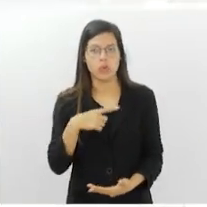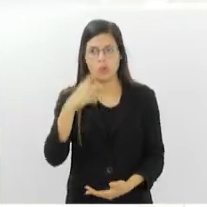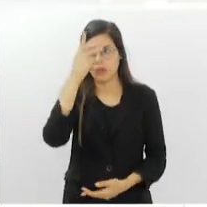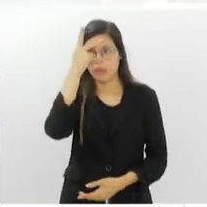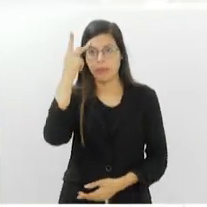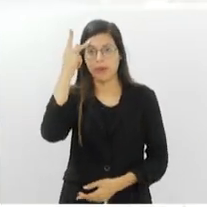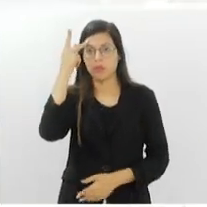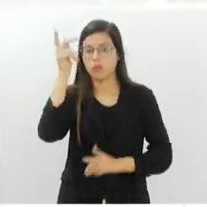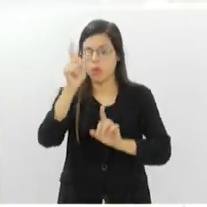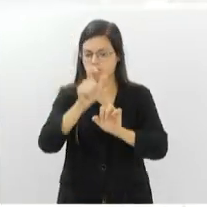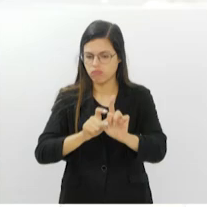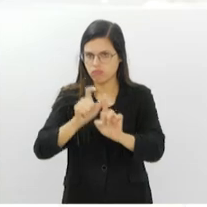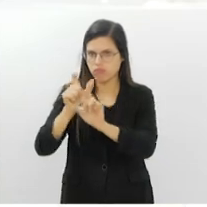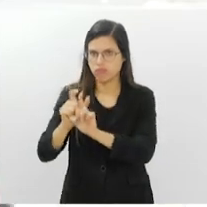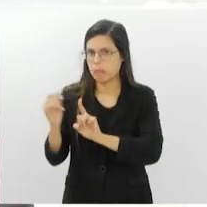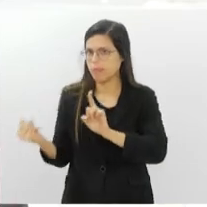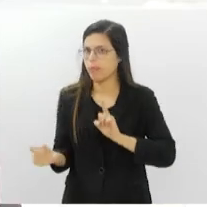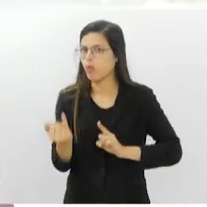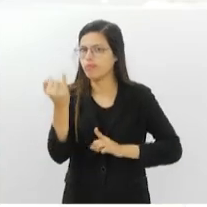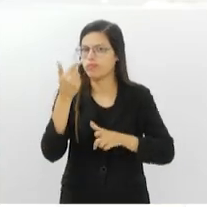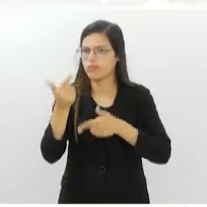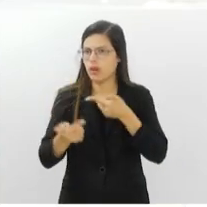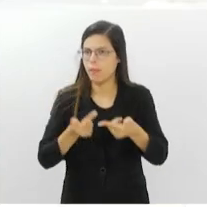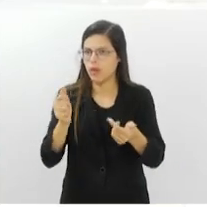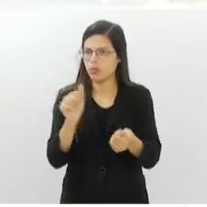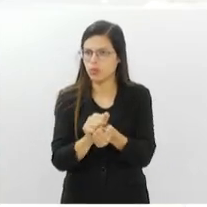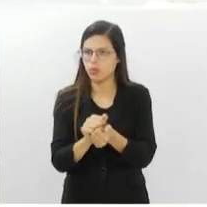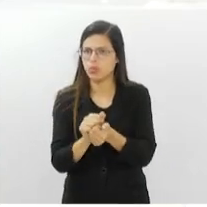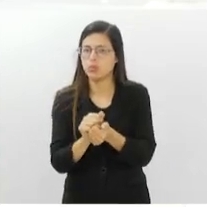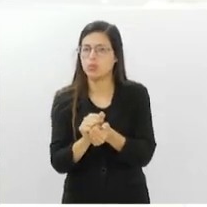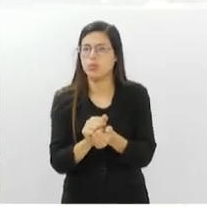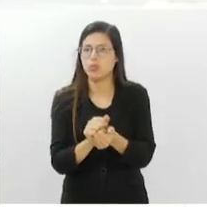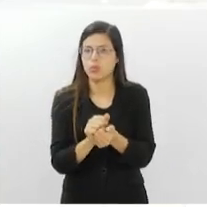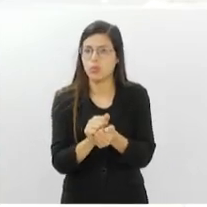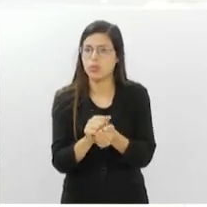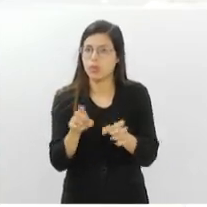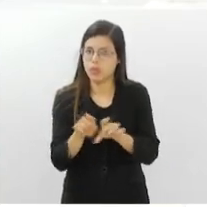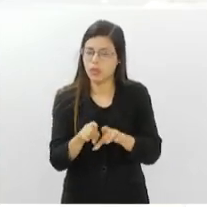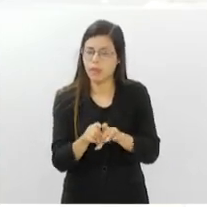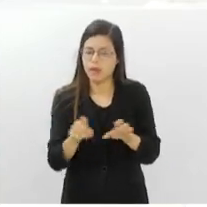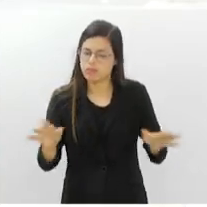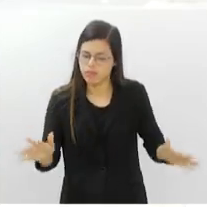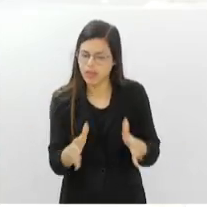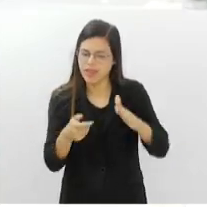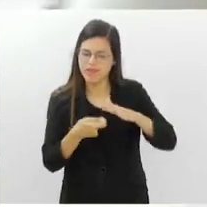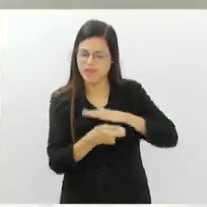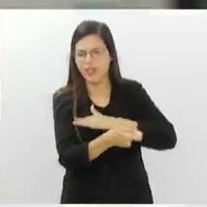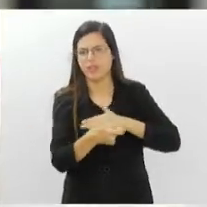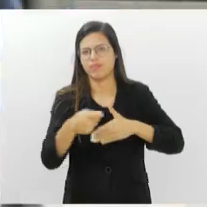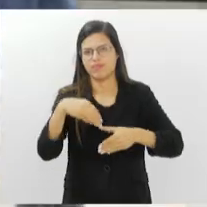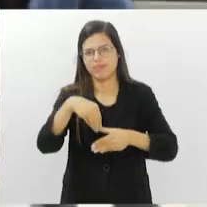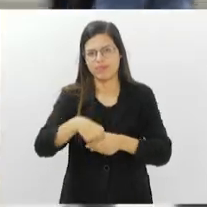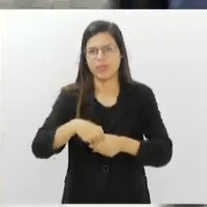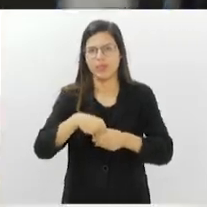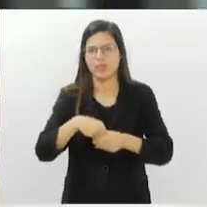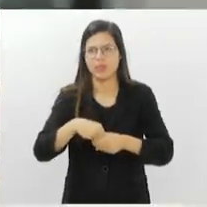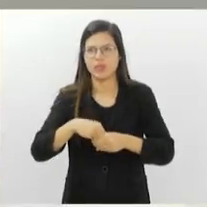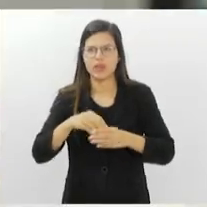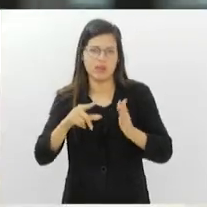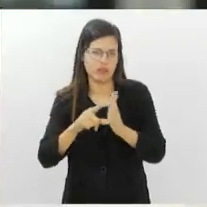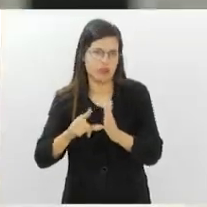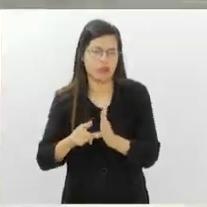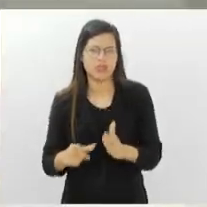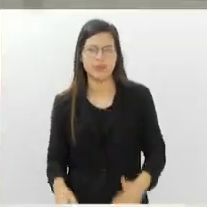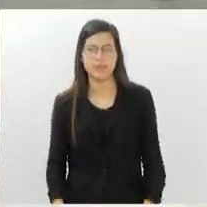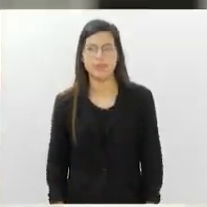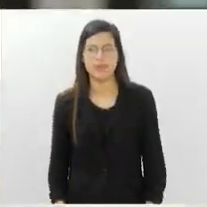que trabalham comigo que empreendem dentro dos seus negócios. A minha última gerente agora, a minha gerente geral